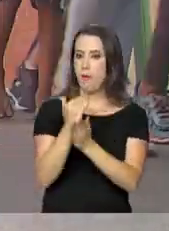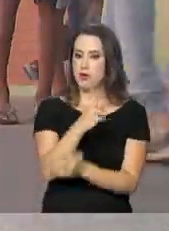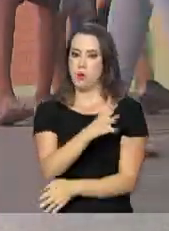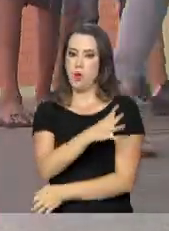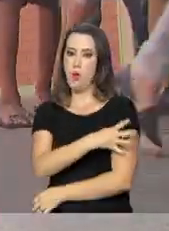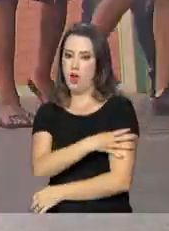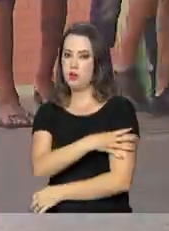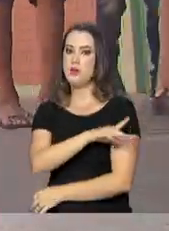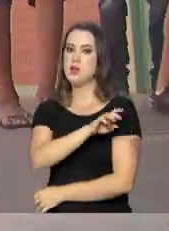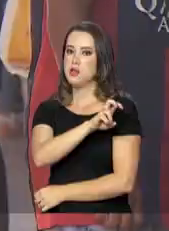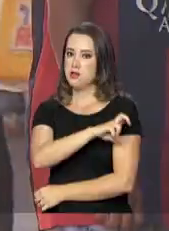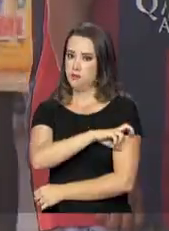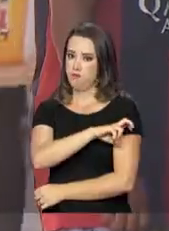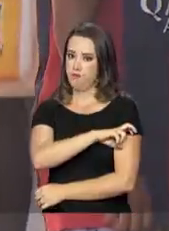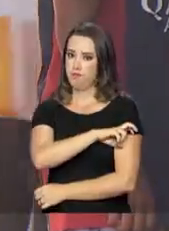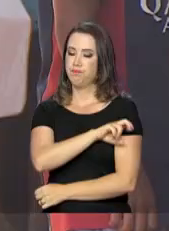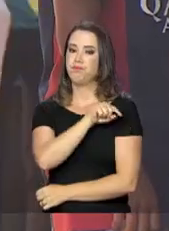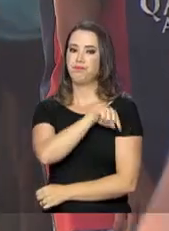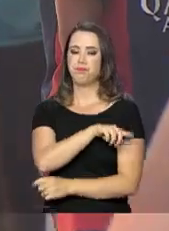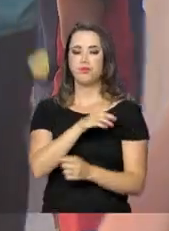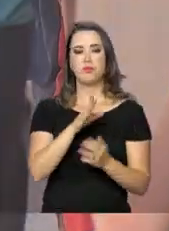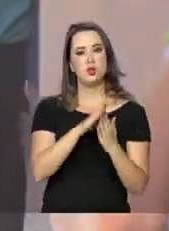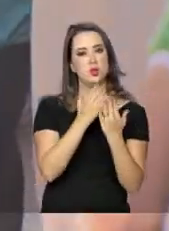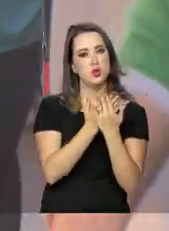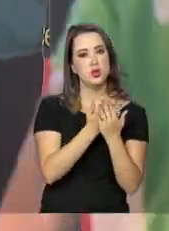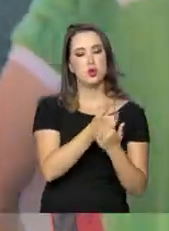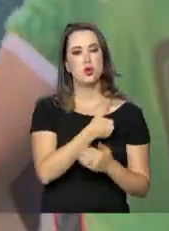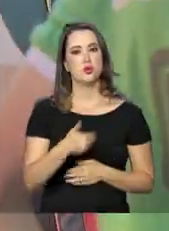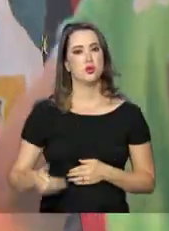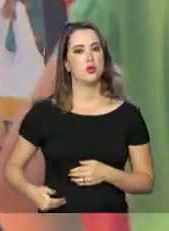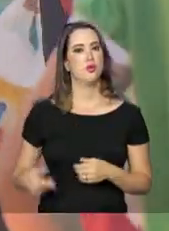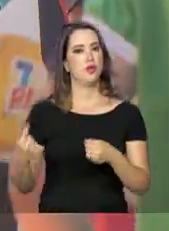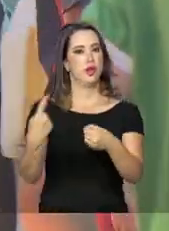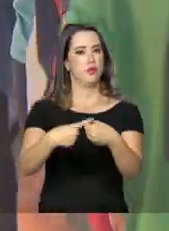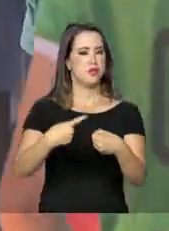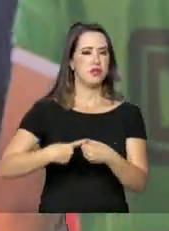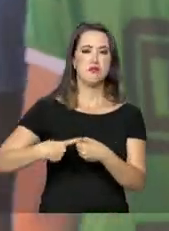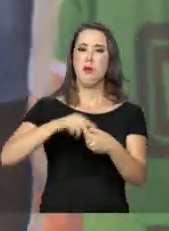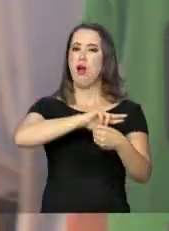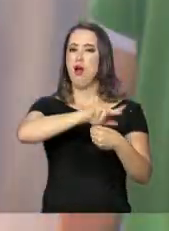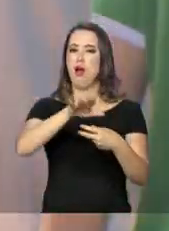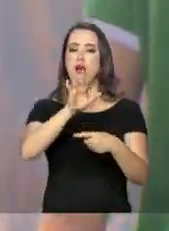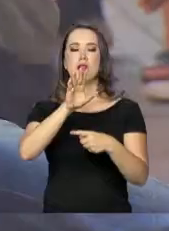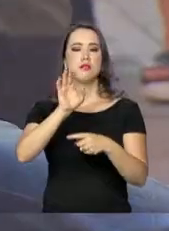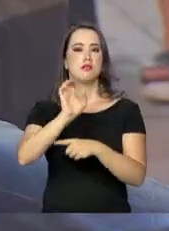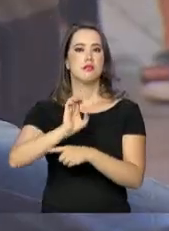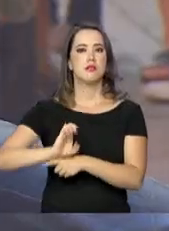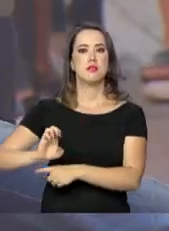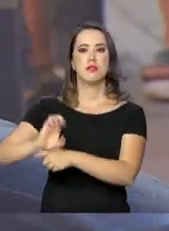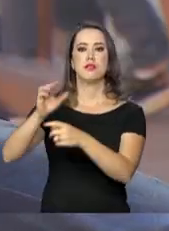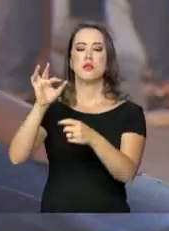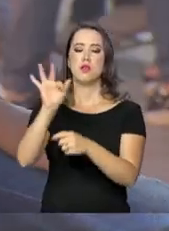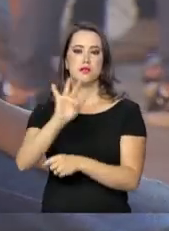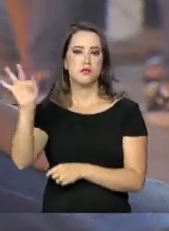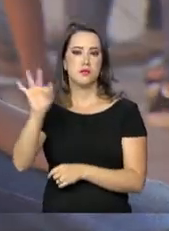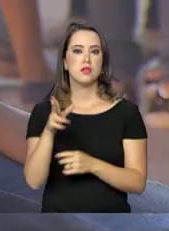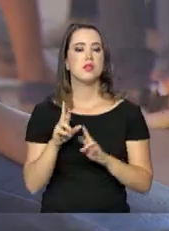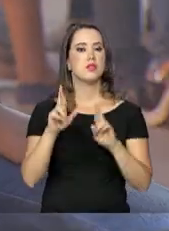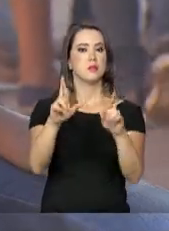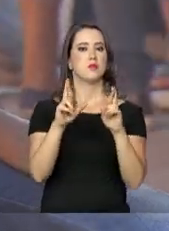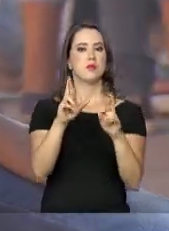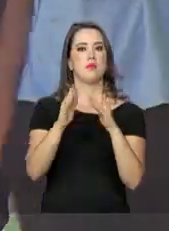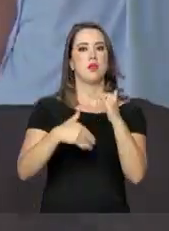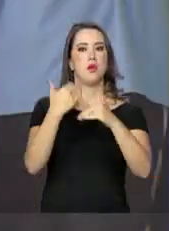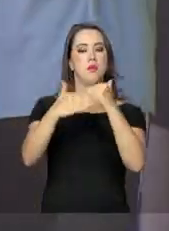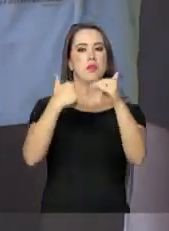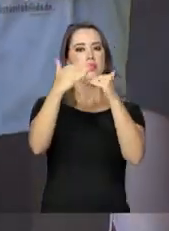e quinto anos do ensino fundamental de escolas públicas municipais, estaduais e federais. A expectativa é aumentar